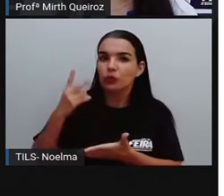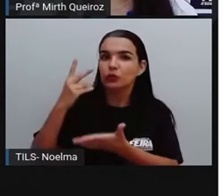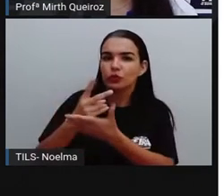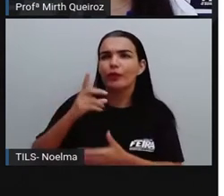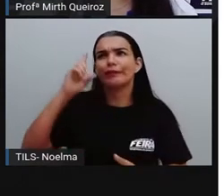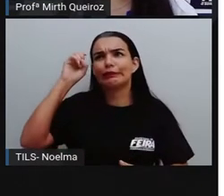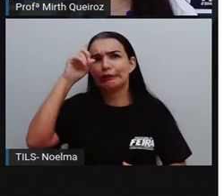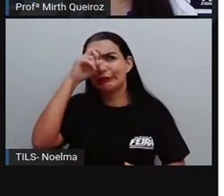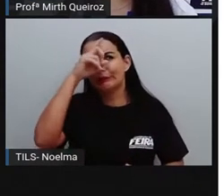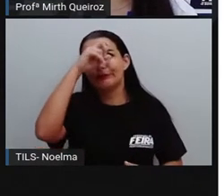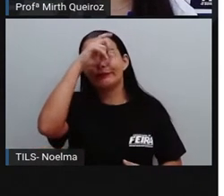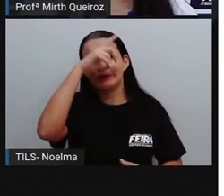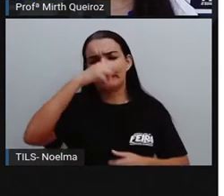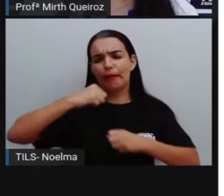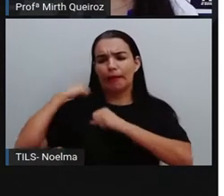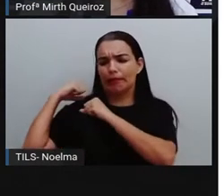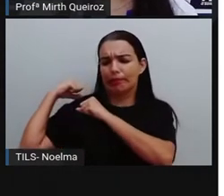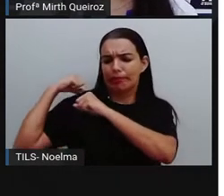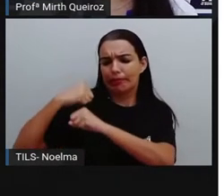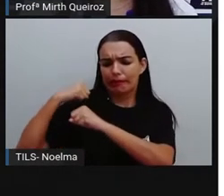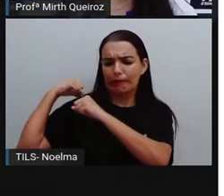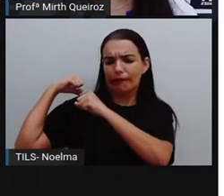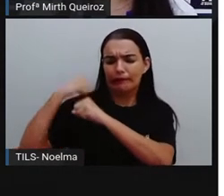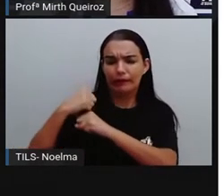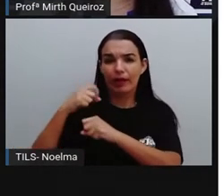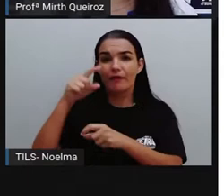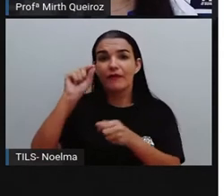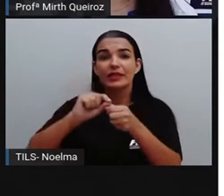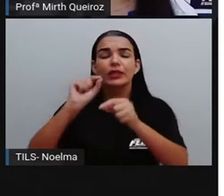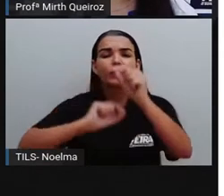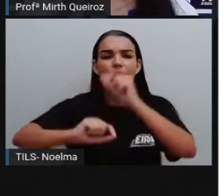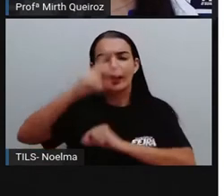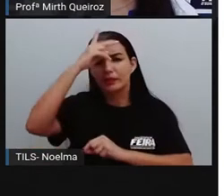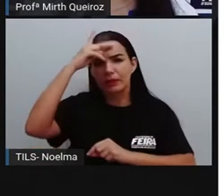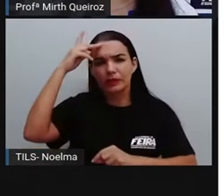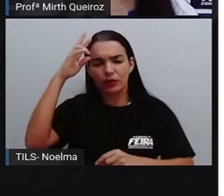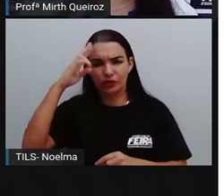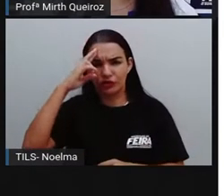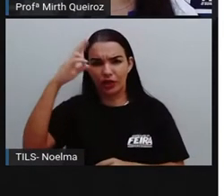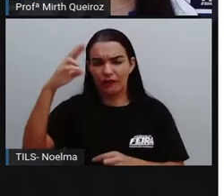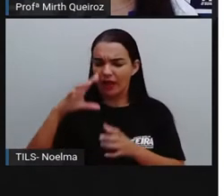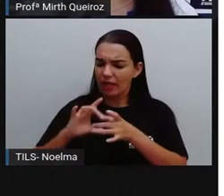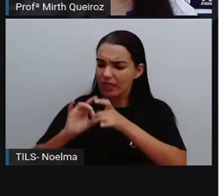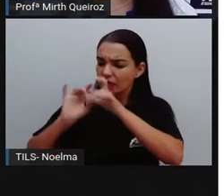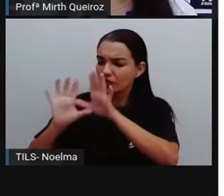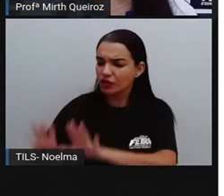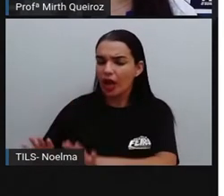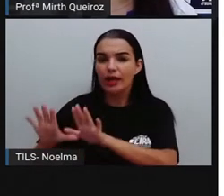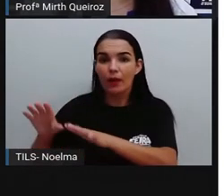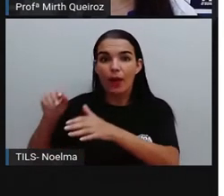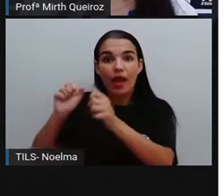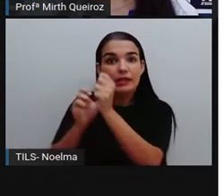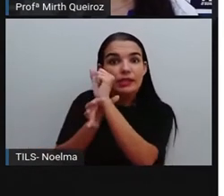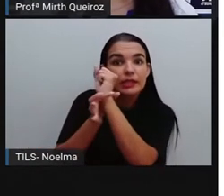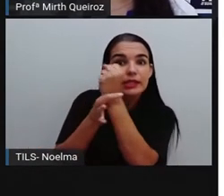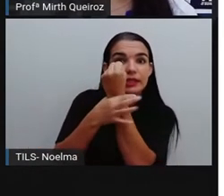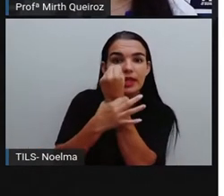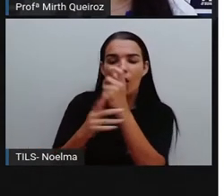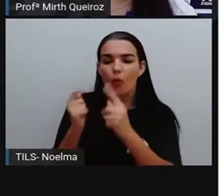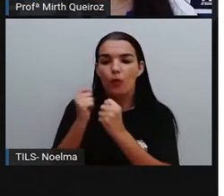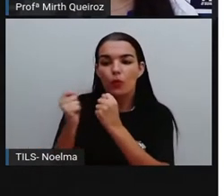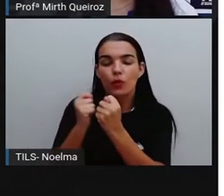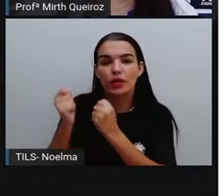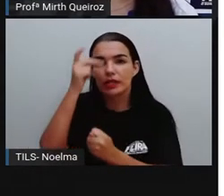difíceis de transportar, obrigando seus proprietários a deixá-las em segurança com